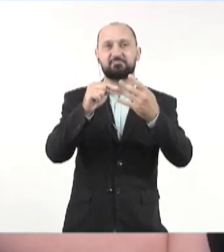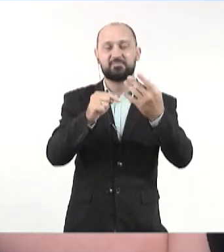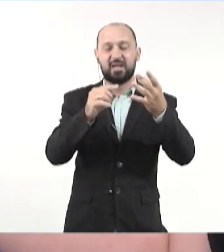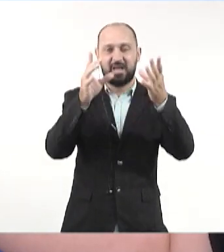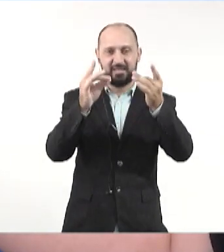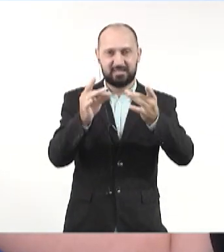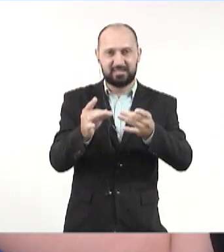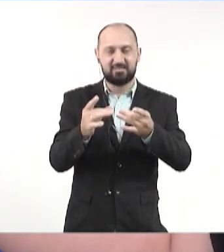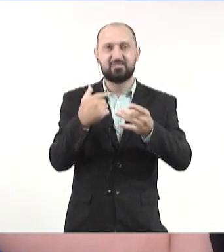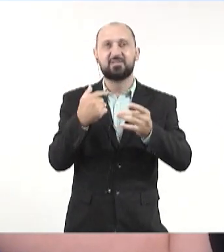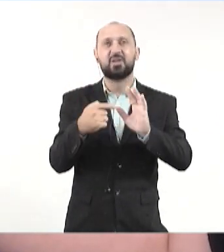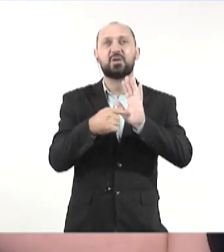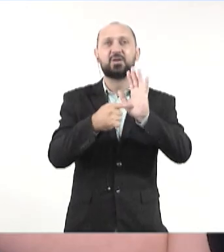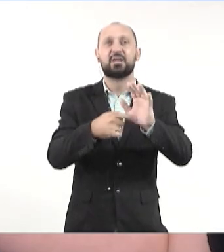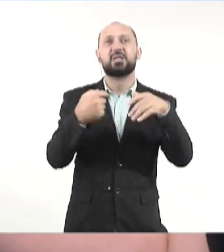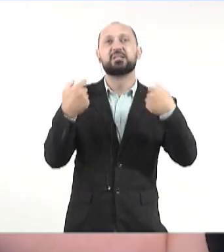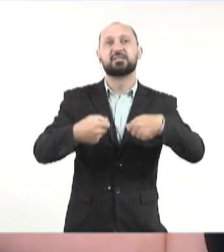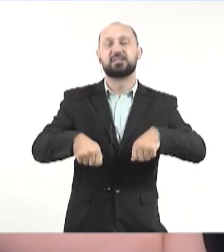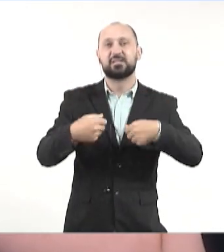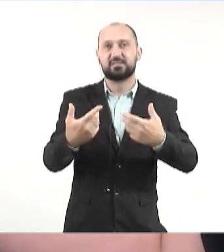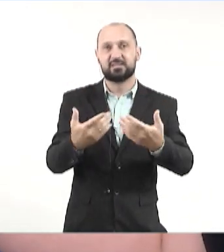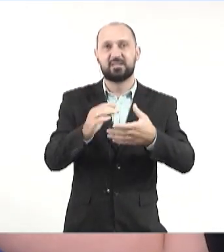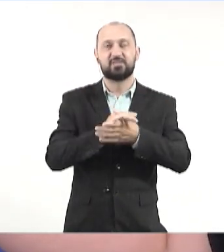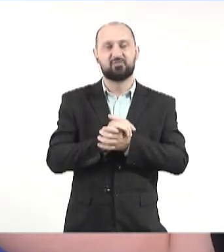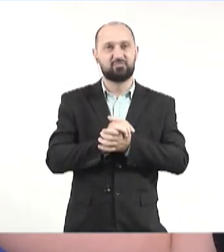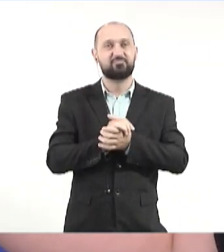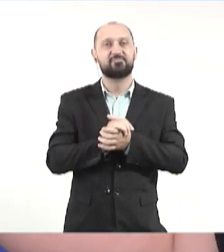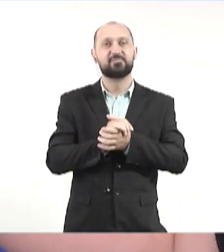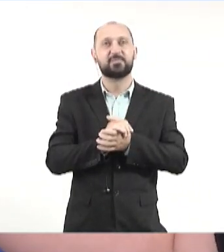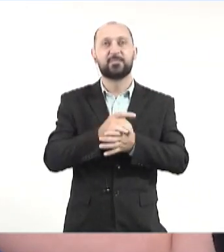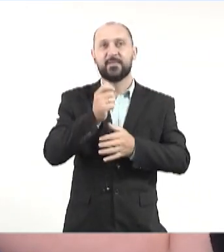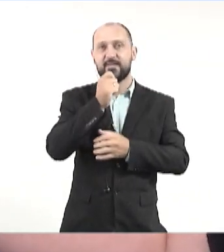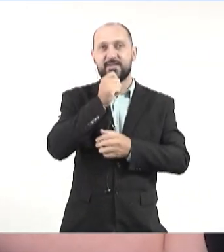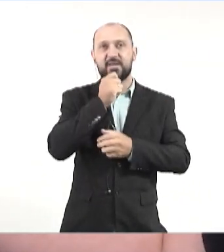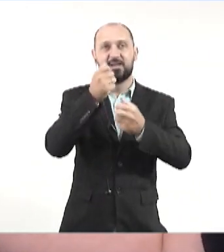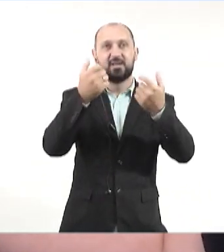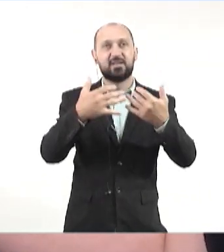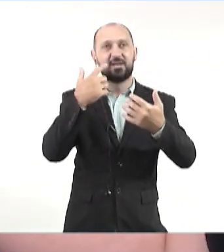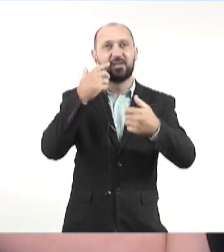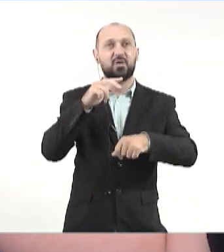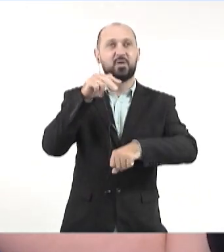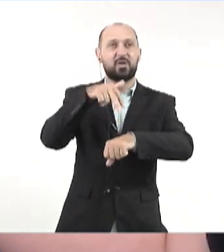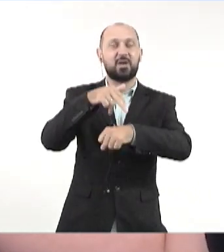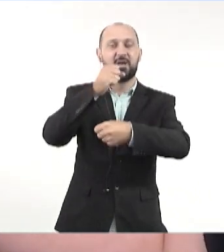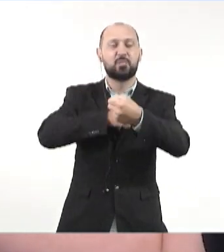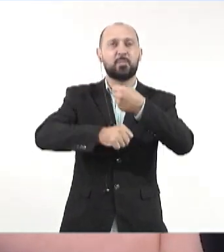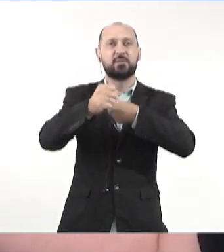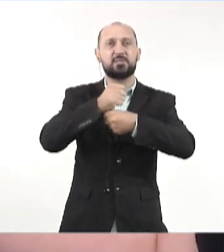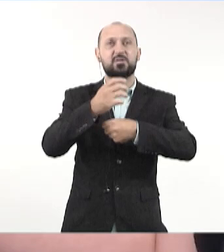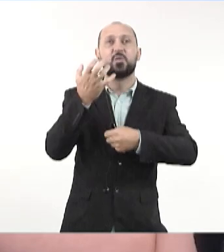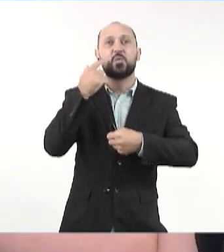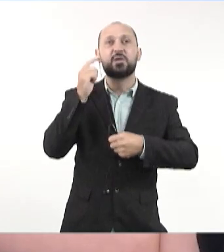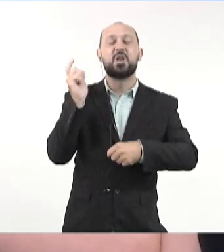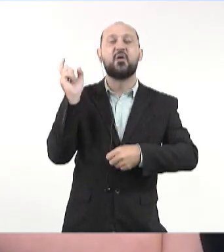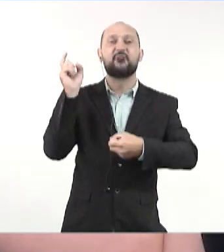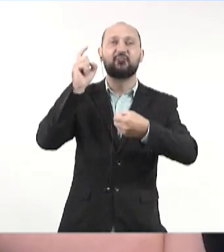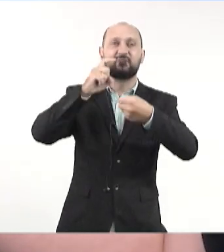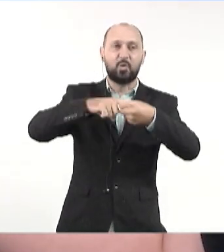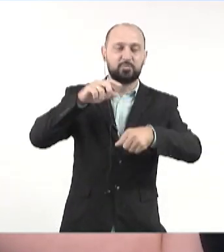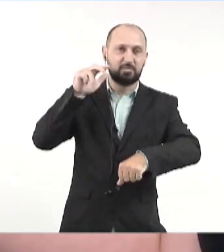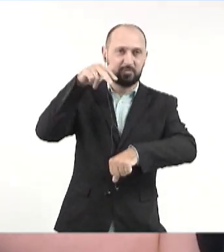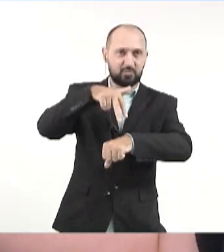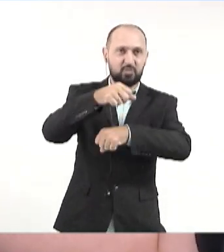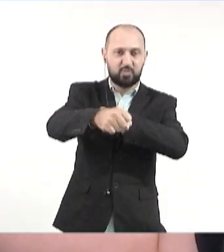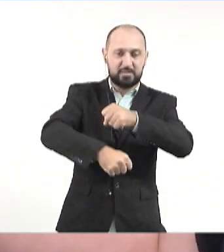essas necessidades e eu ainda falei na tribuna no ano passado que eu gostaria de retornar à